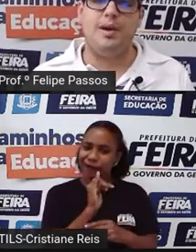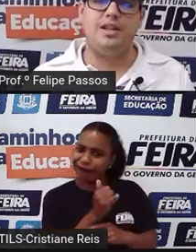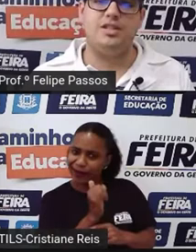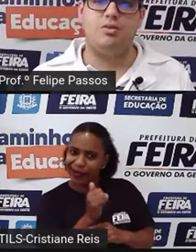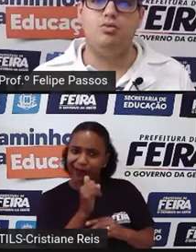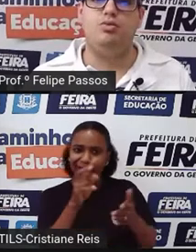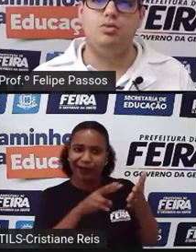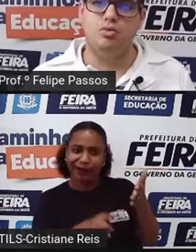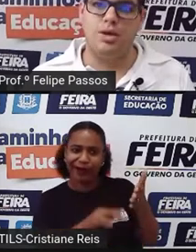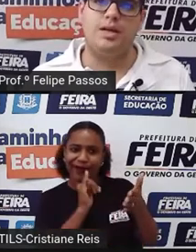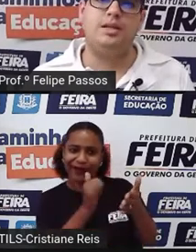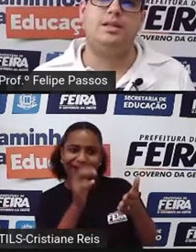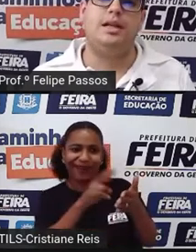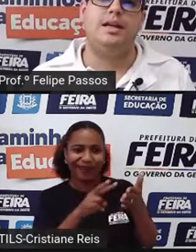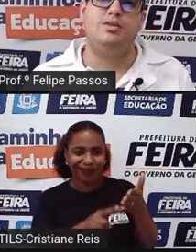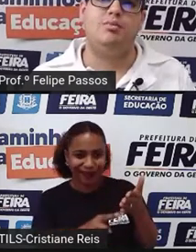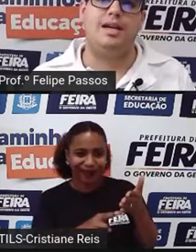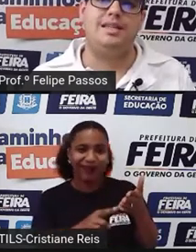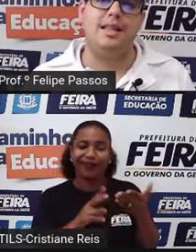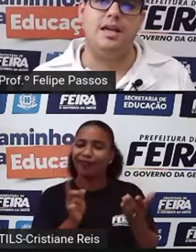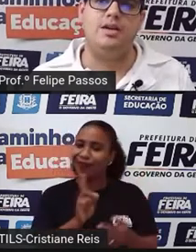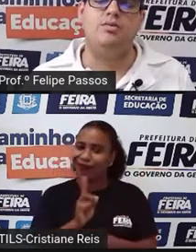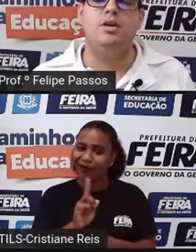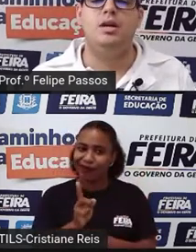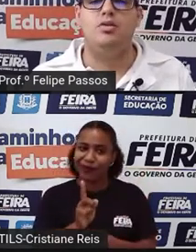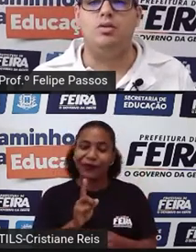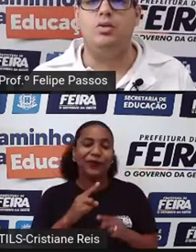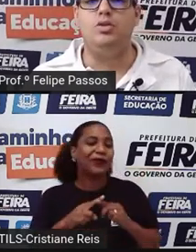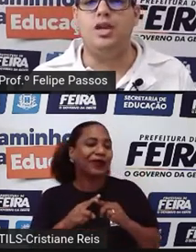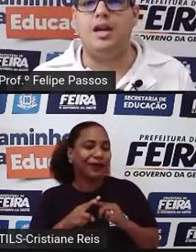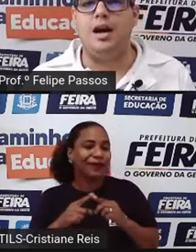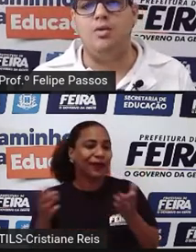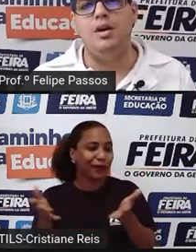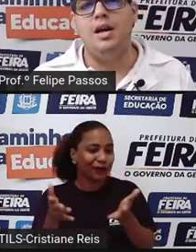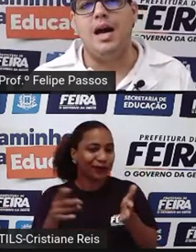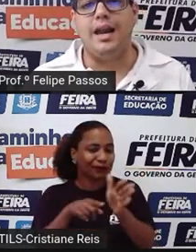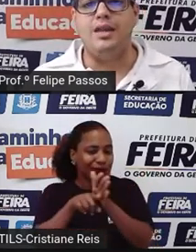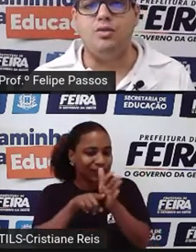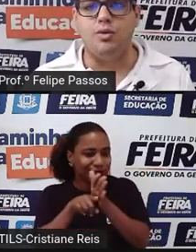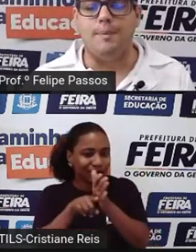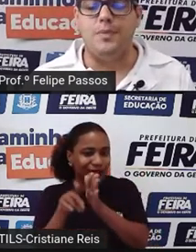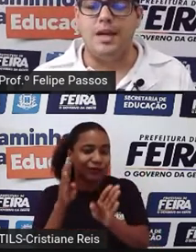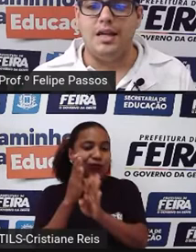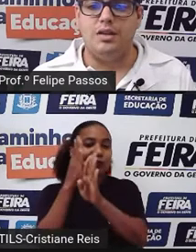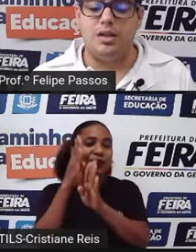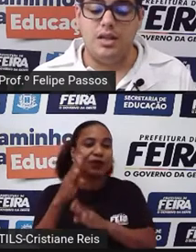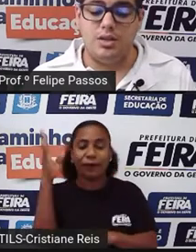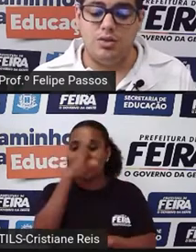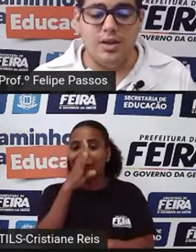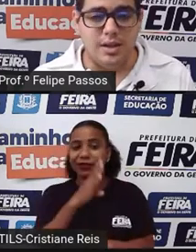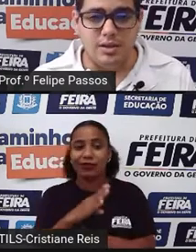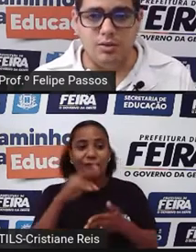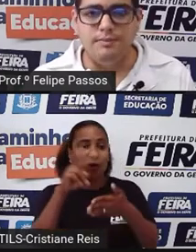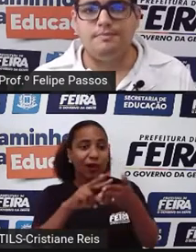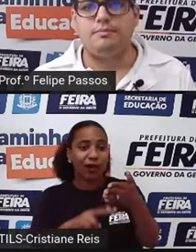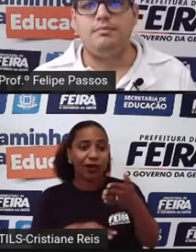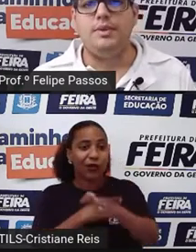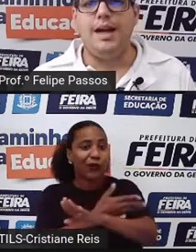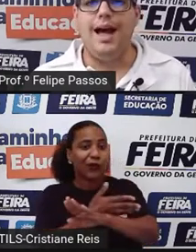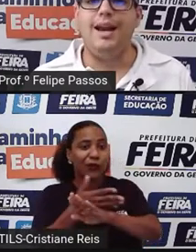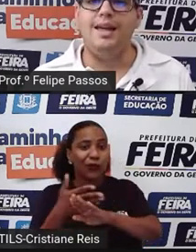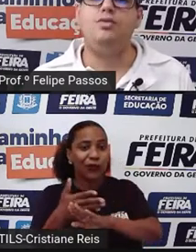faz parte da cultura do brasileiro, no geral, a leitura. No entanto,